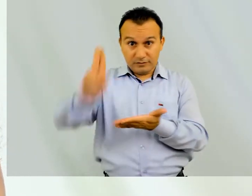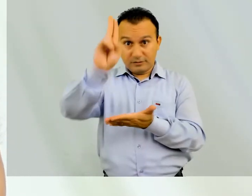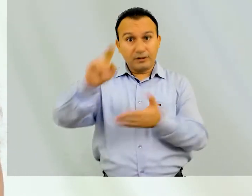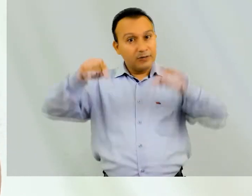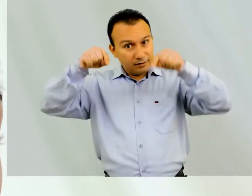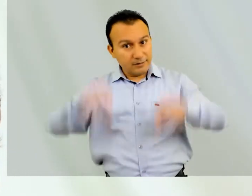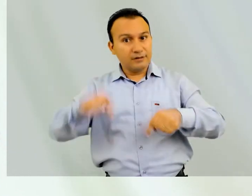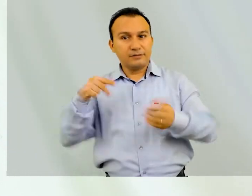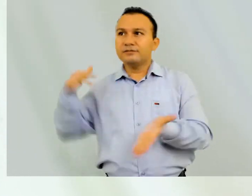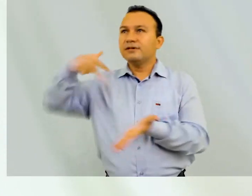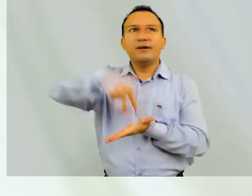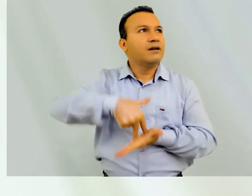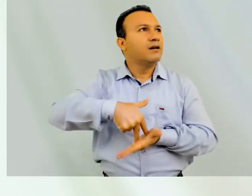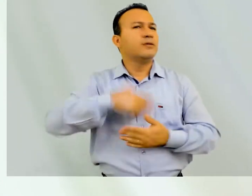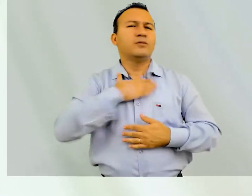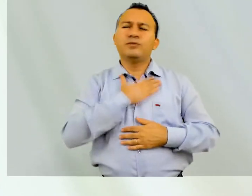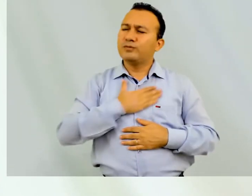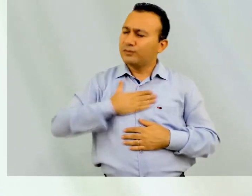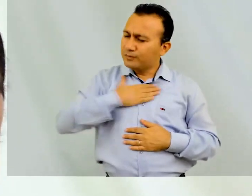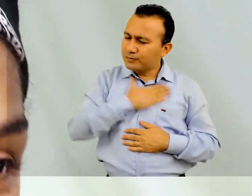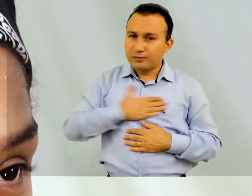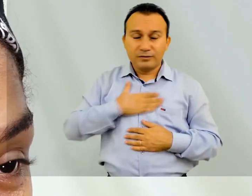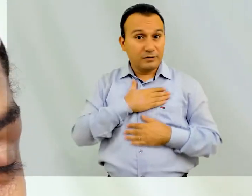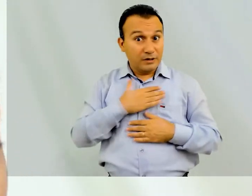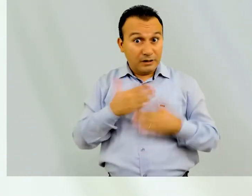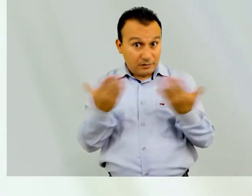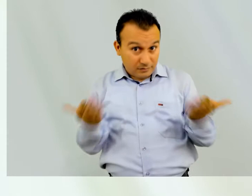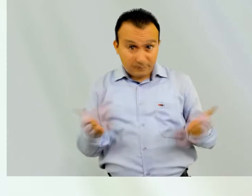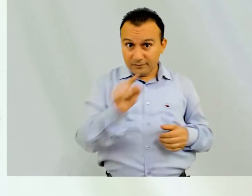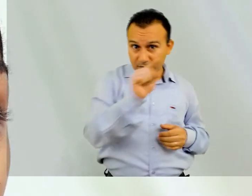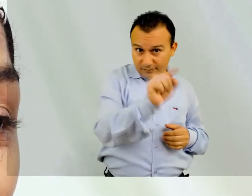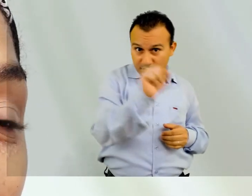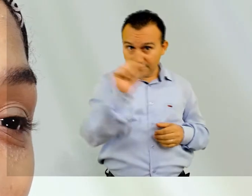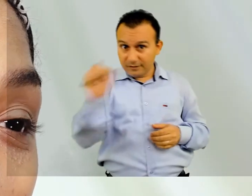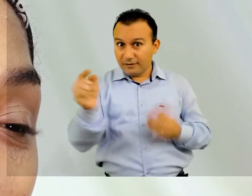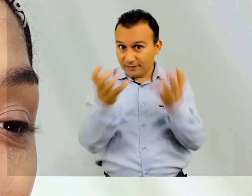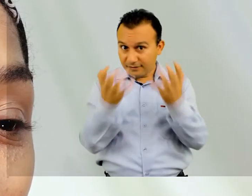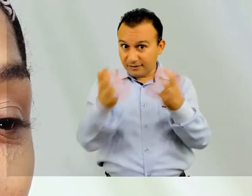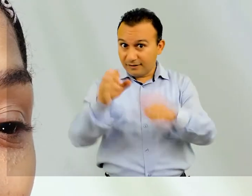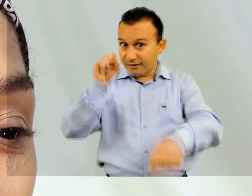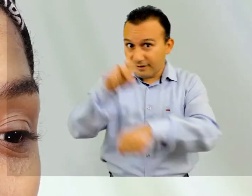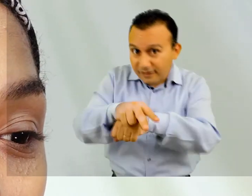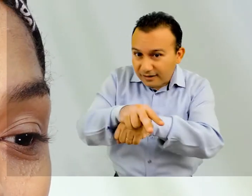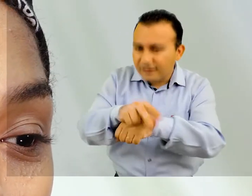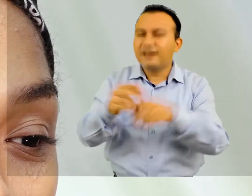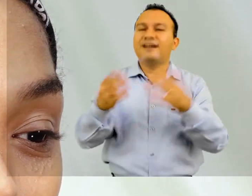entrar, vocês vão ver que, de fato, a universidade é